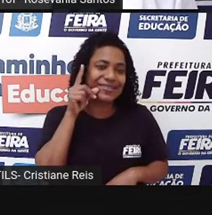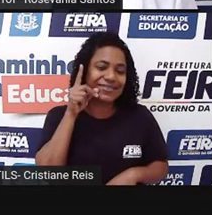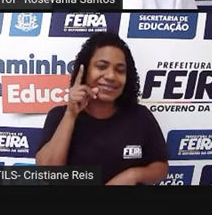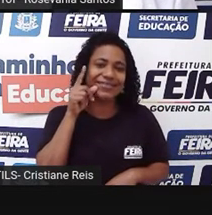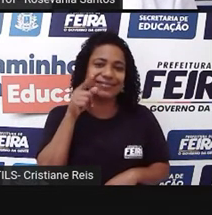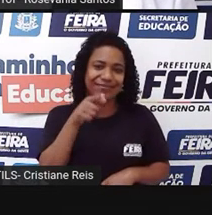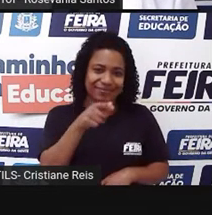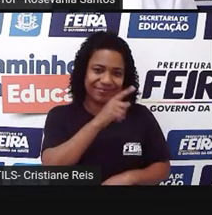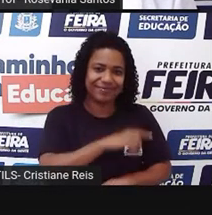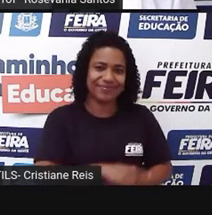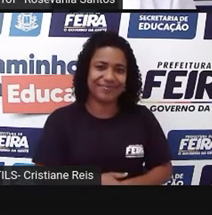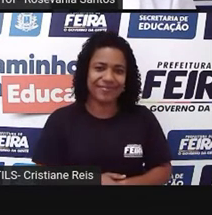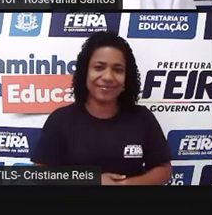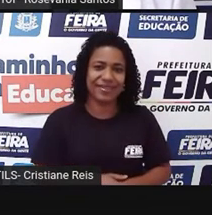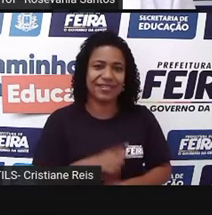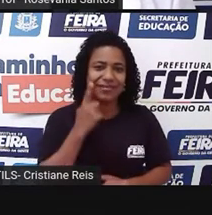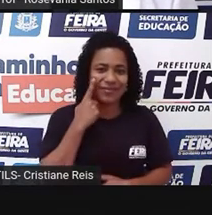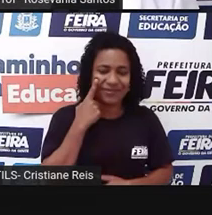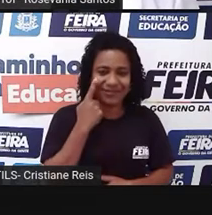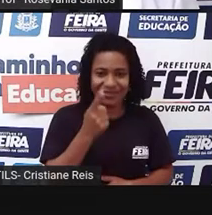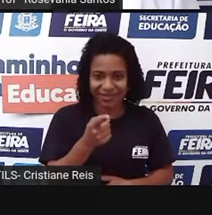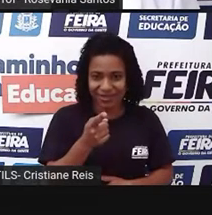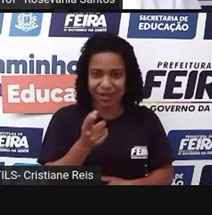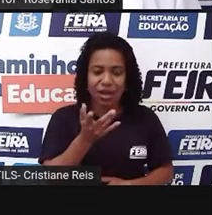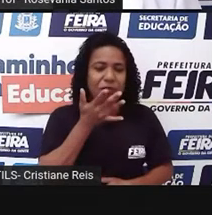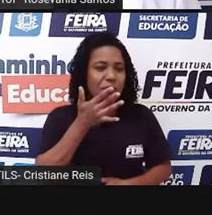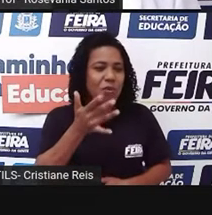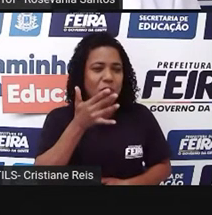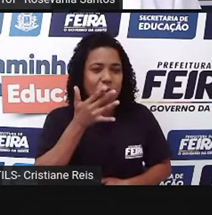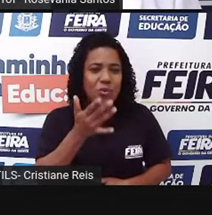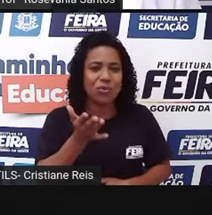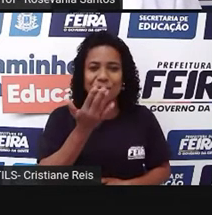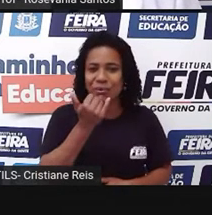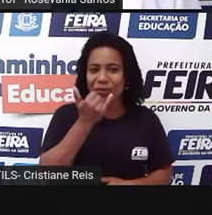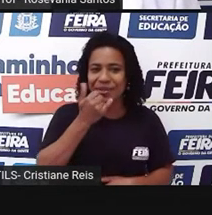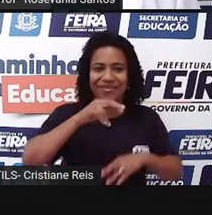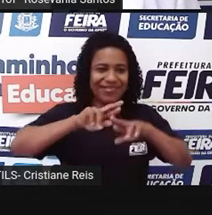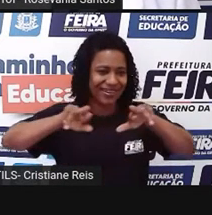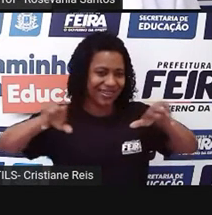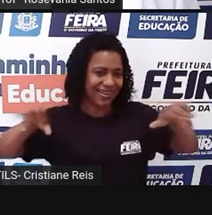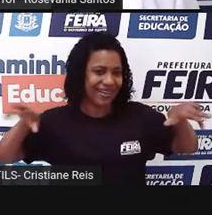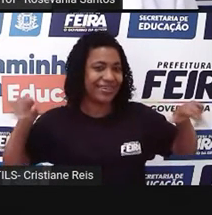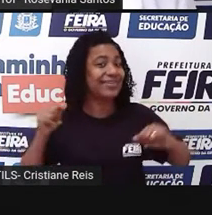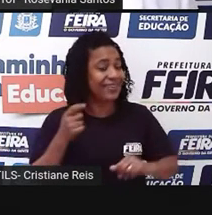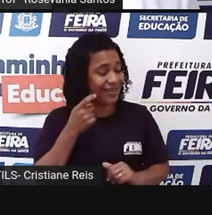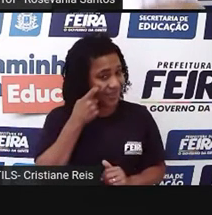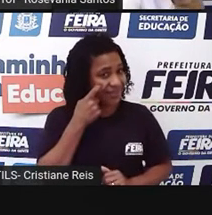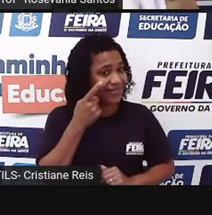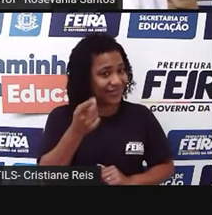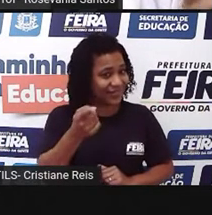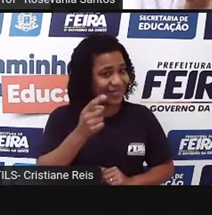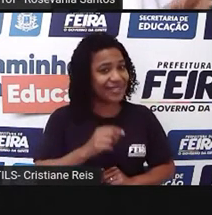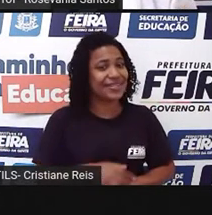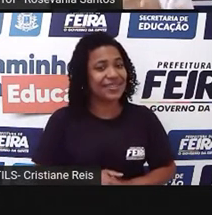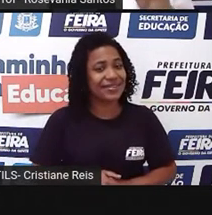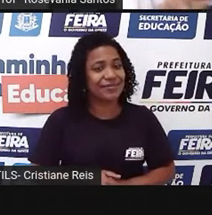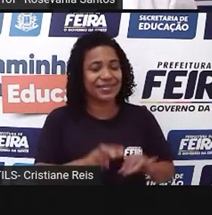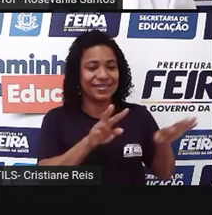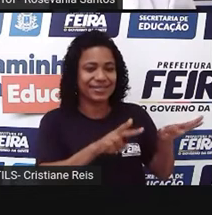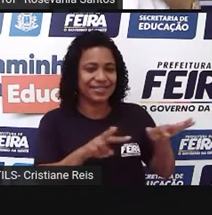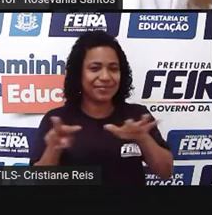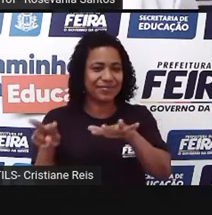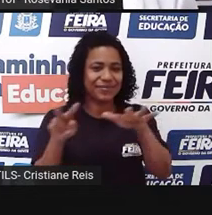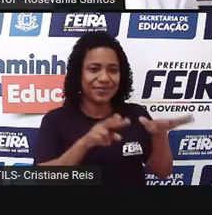percebe aí a alegria, olha a cor, gente, desses alimentos, essas coisas aí. Então, esse reencontro, acho que eles devem passar a semana inteira